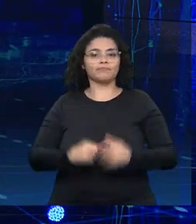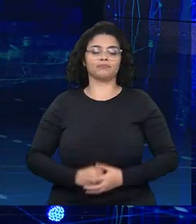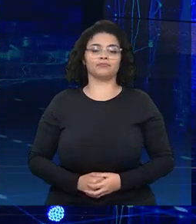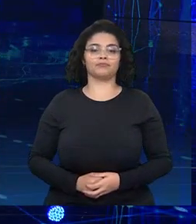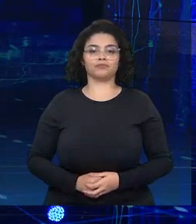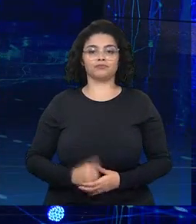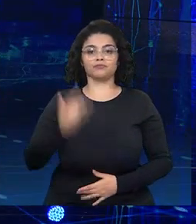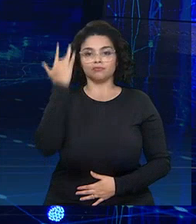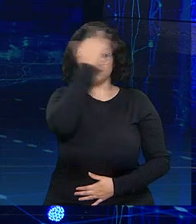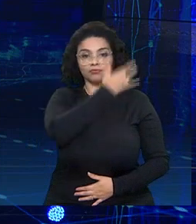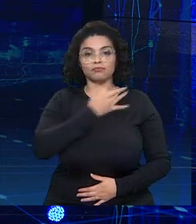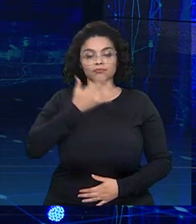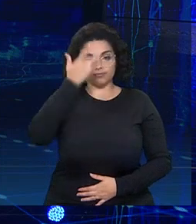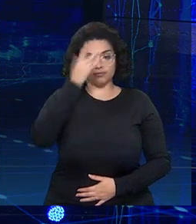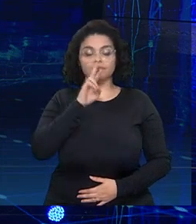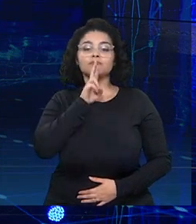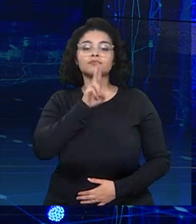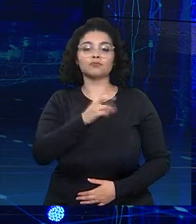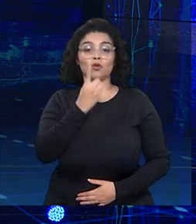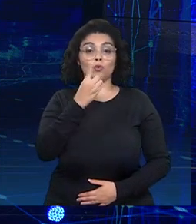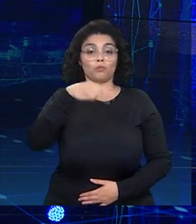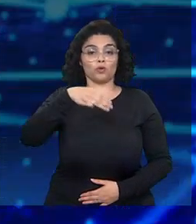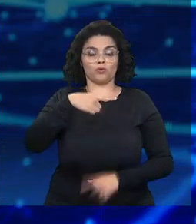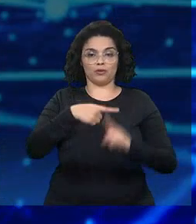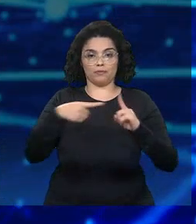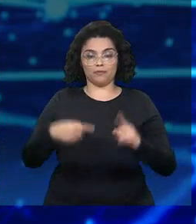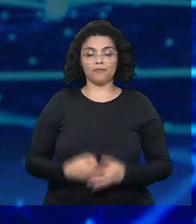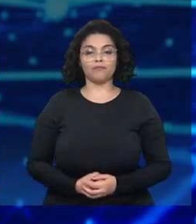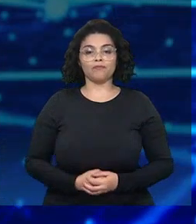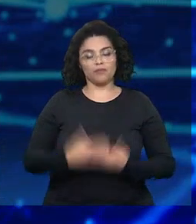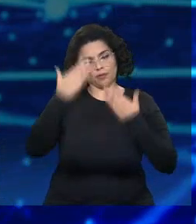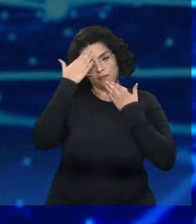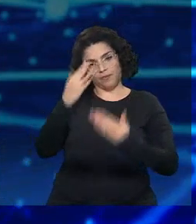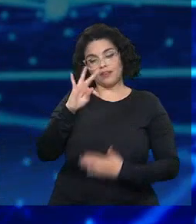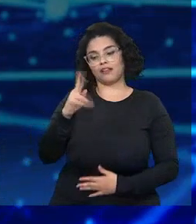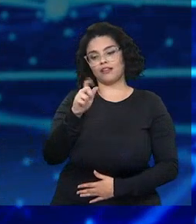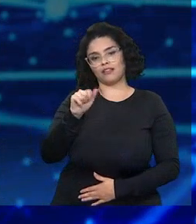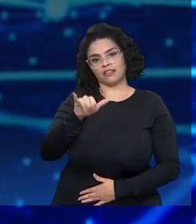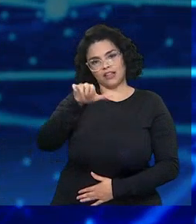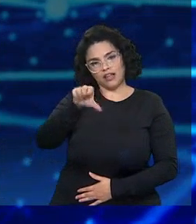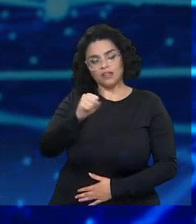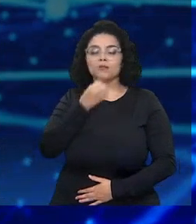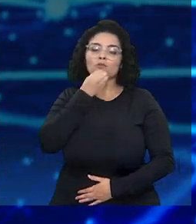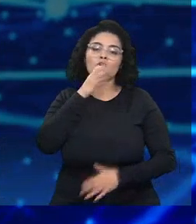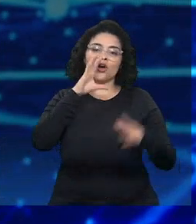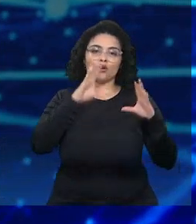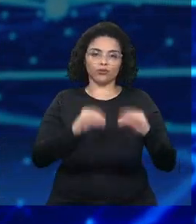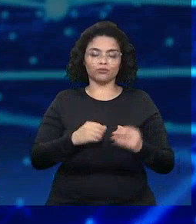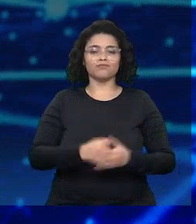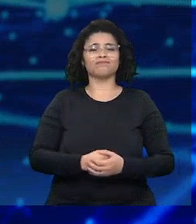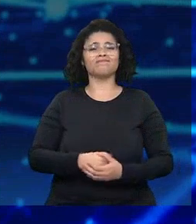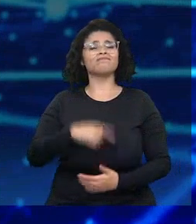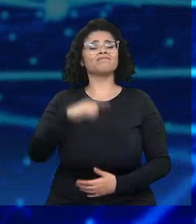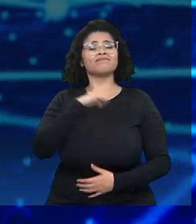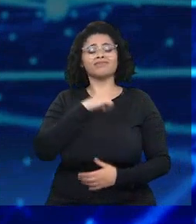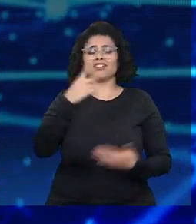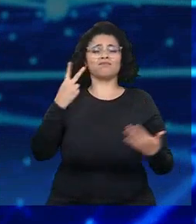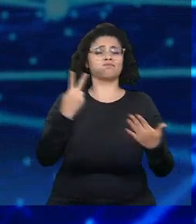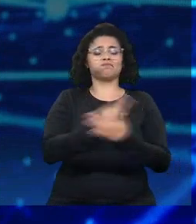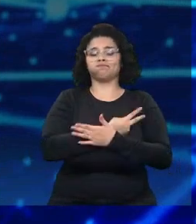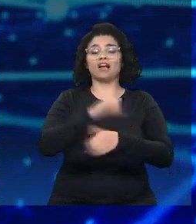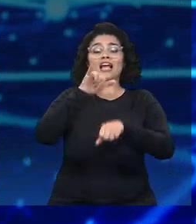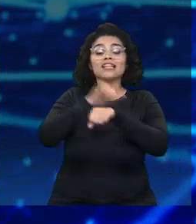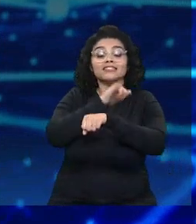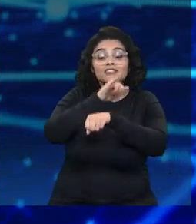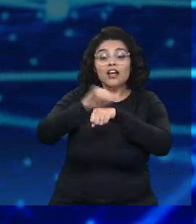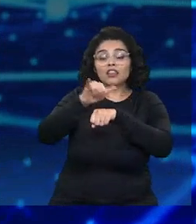Haddad tem um minuto e meio e começa respondendo. Muito obrigado, Thaís. Boa noite a você. Nós estamos cometendo um erro estratégico aqui em São